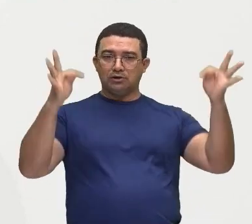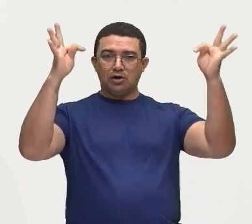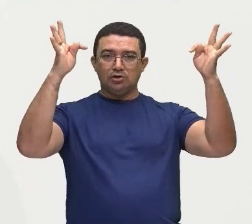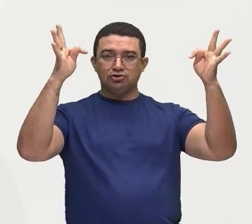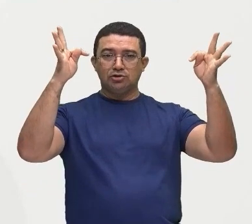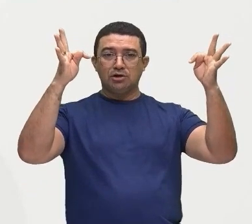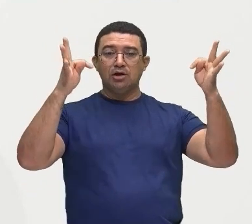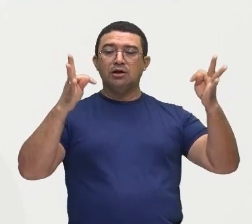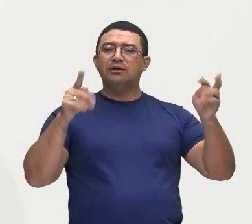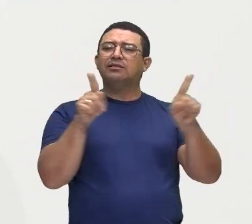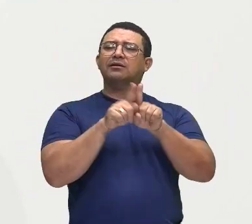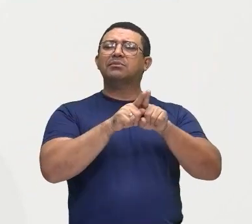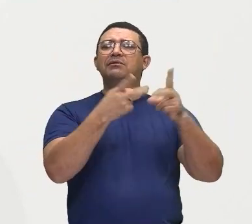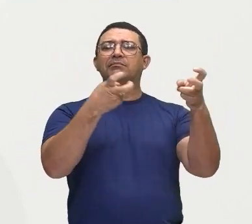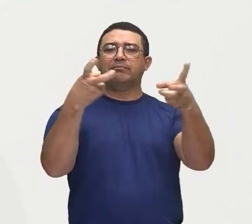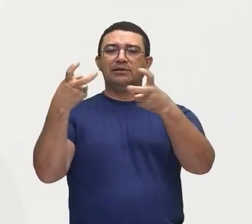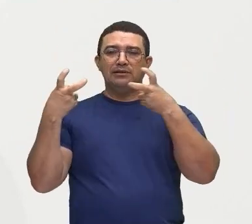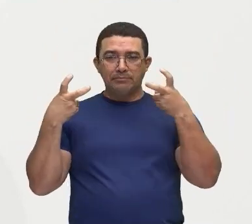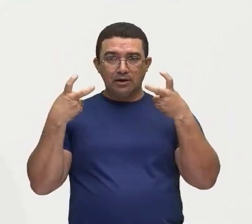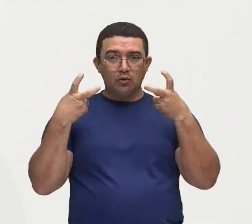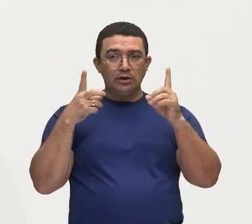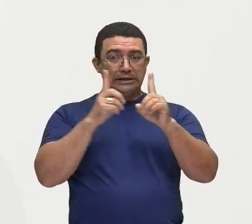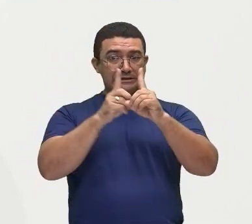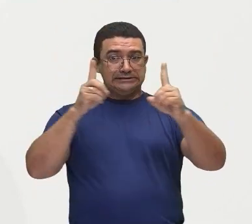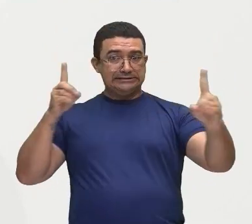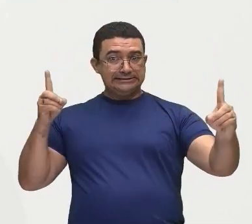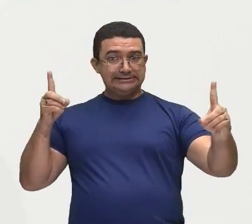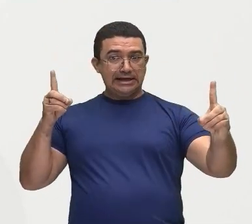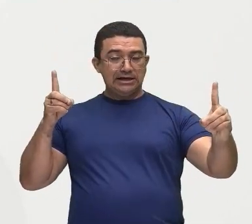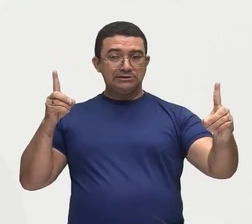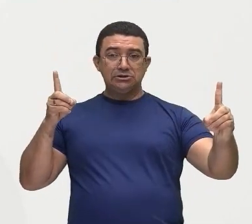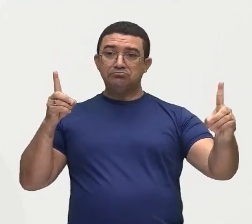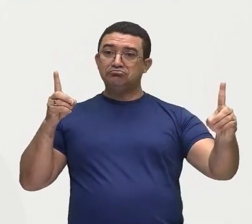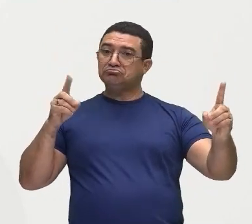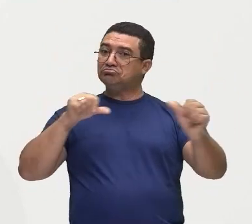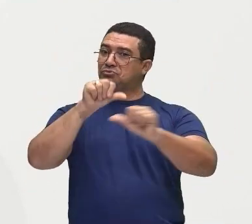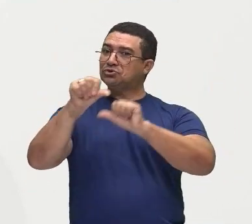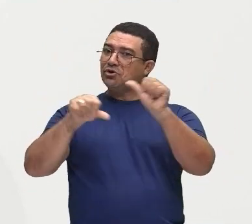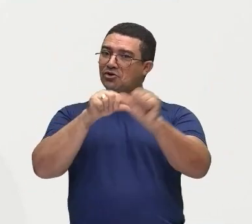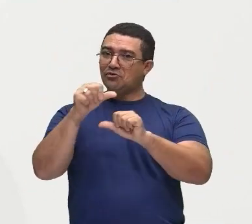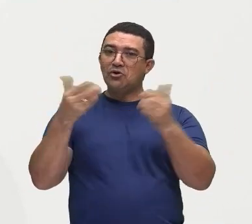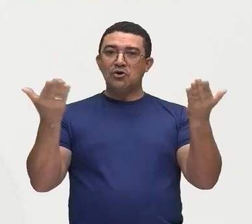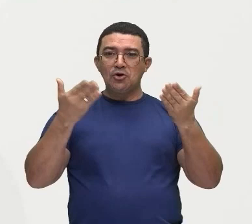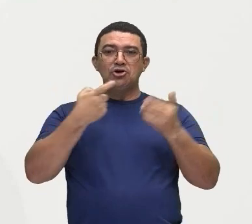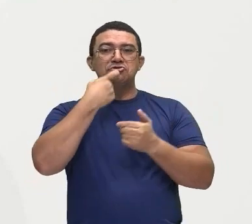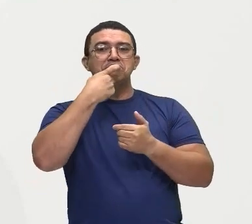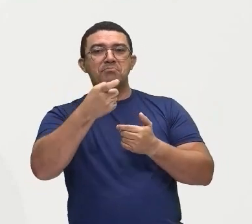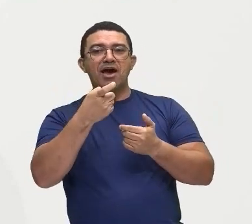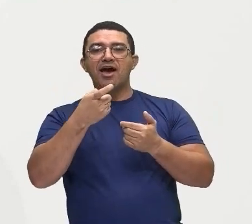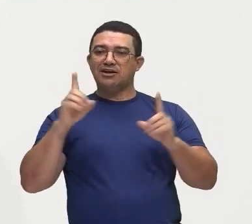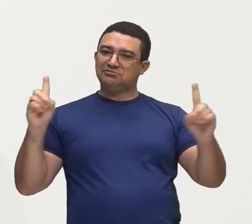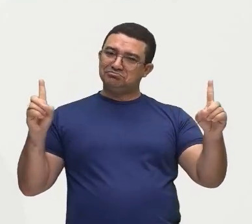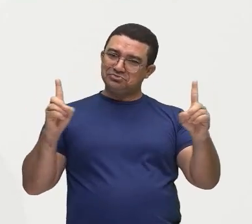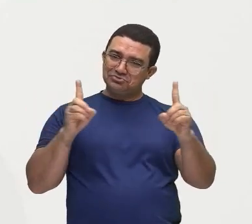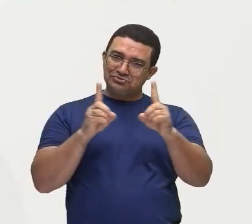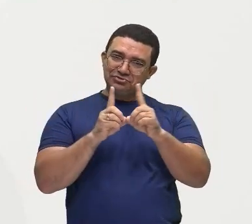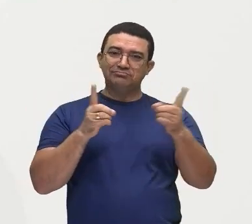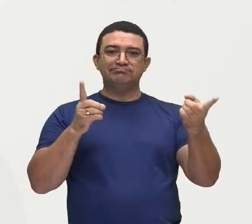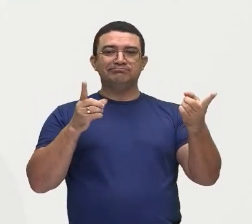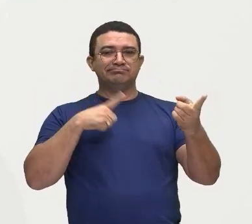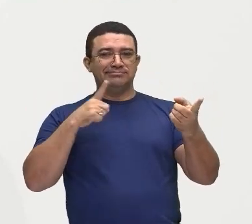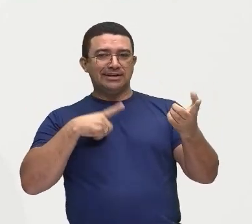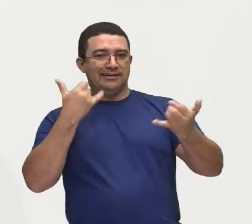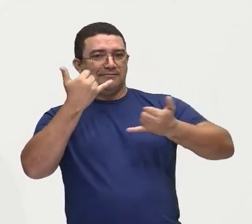A gente percebe que essas distâncias, elas também encurtaram, né? E a gente pode, através do lazer,